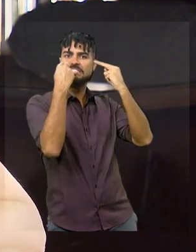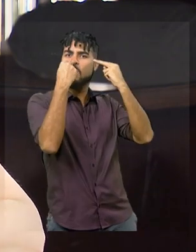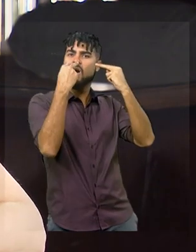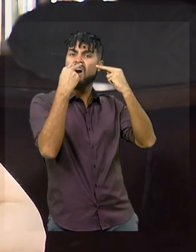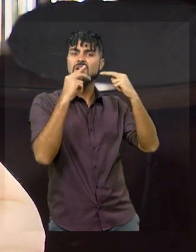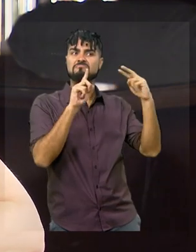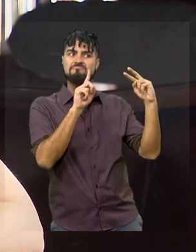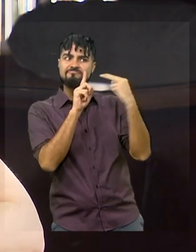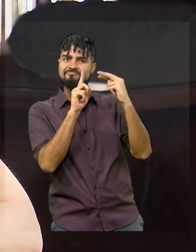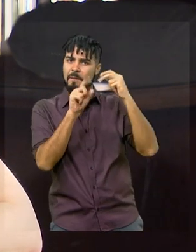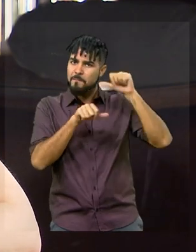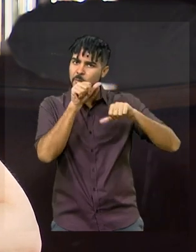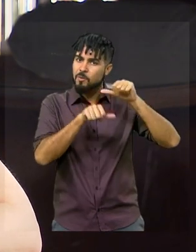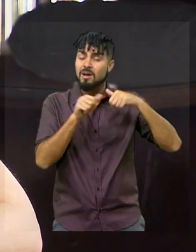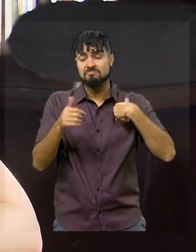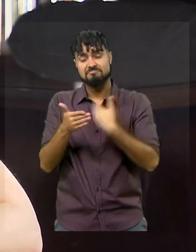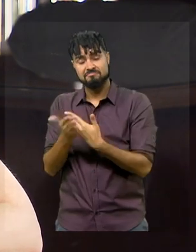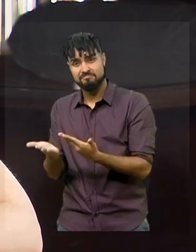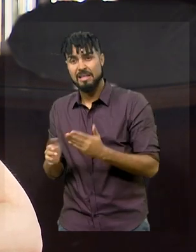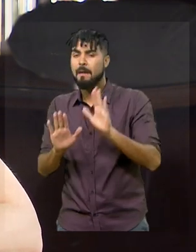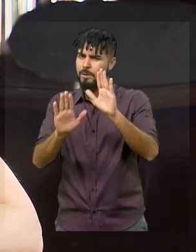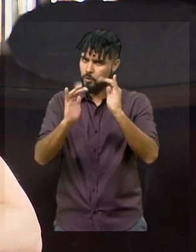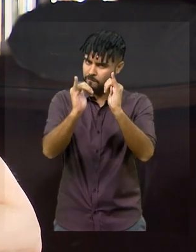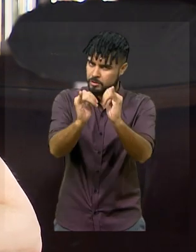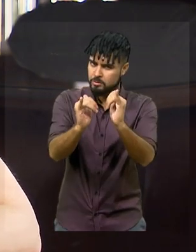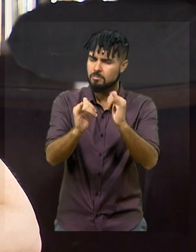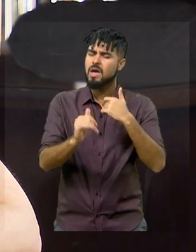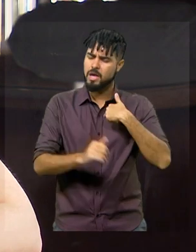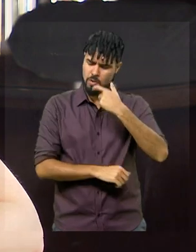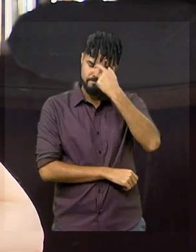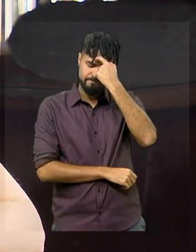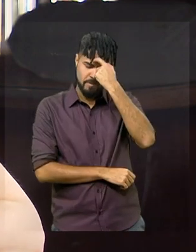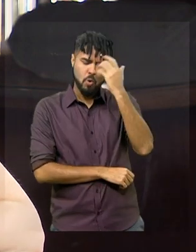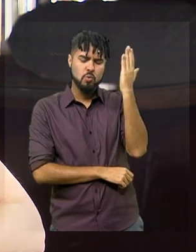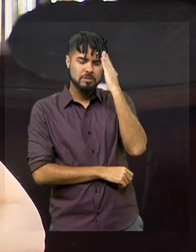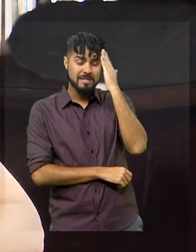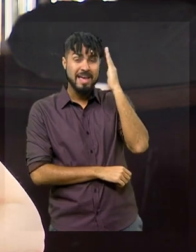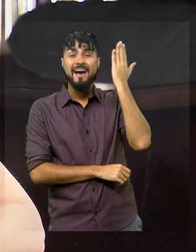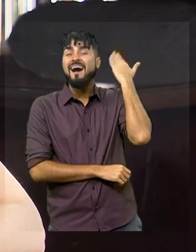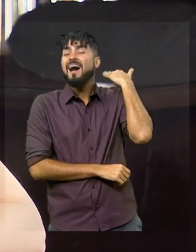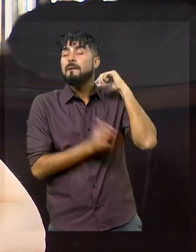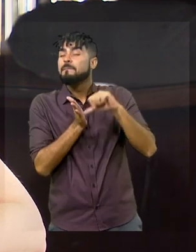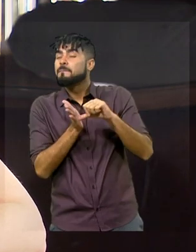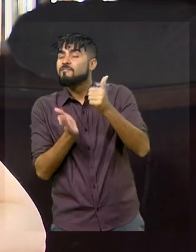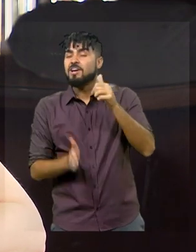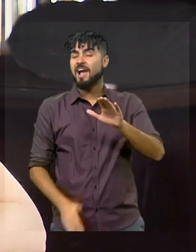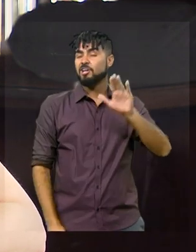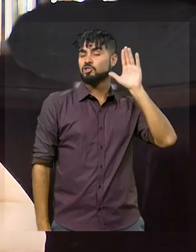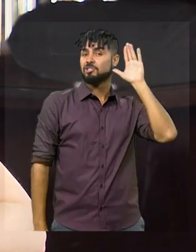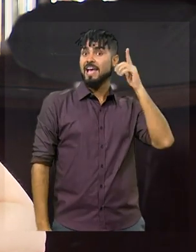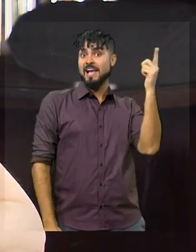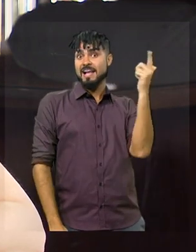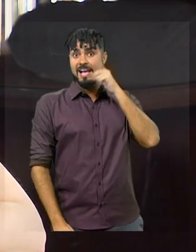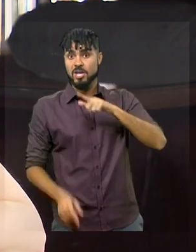Mas eu acho que é importante abrir um parênteses, que eu tenho consciência que o meu primeiro mandato eu devo ao fato de ter sido